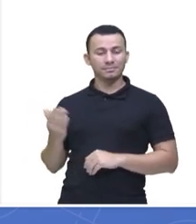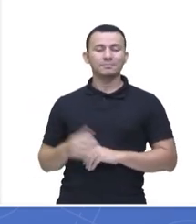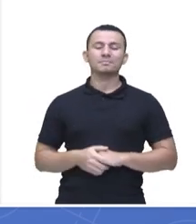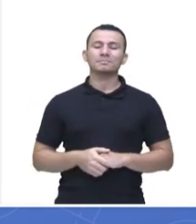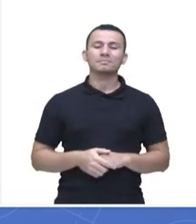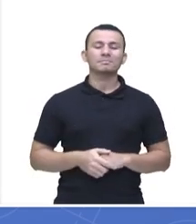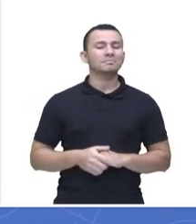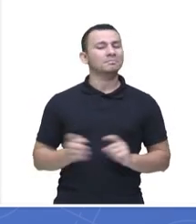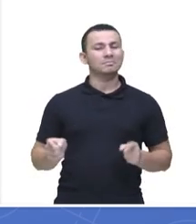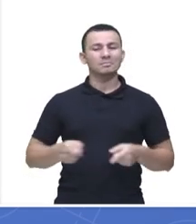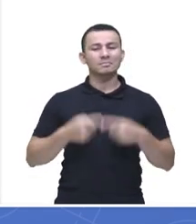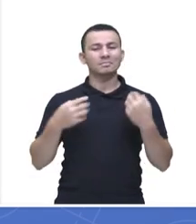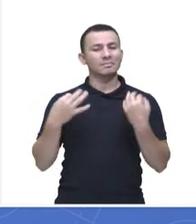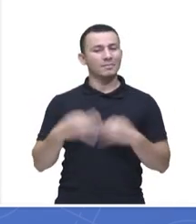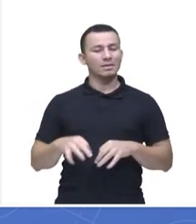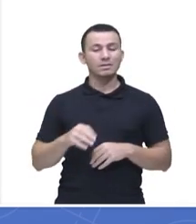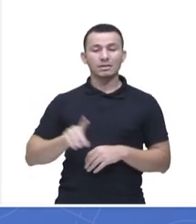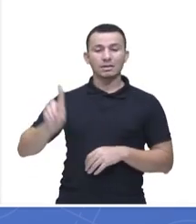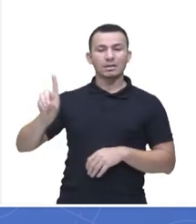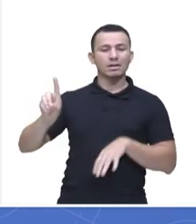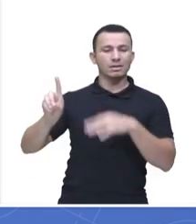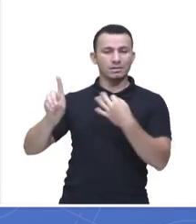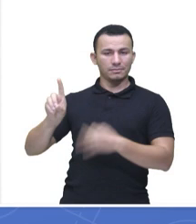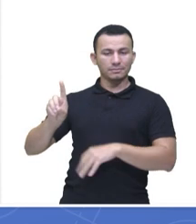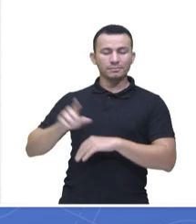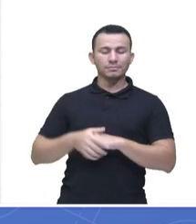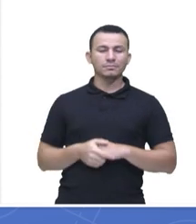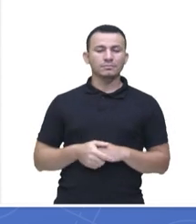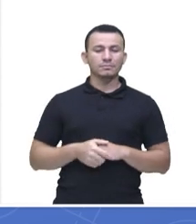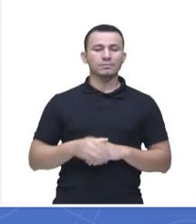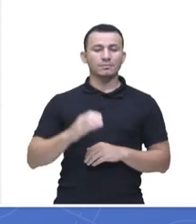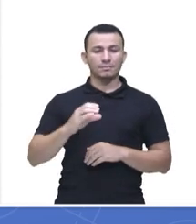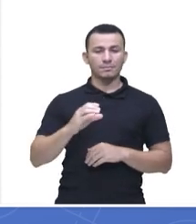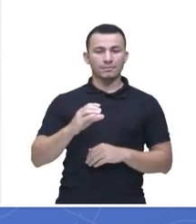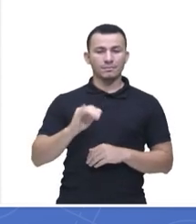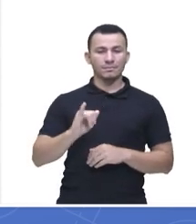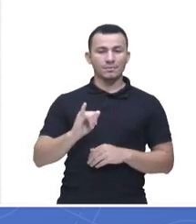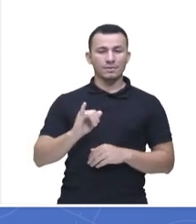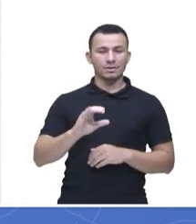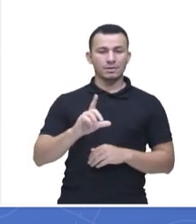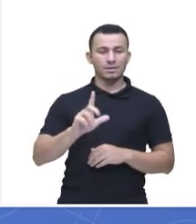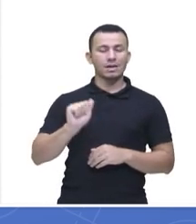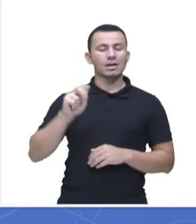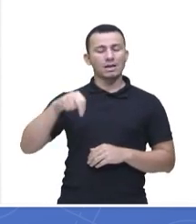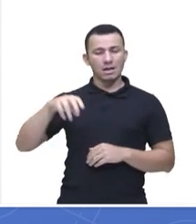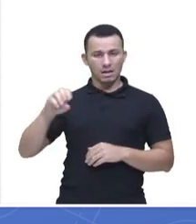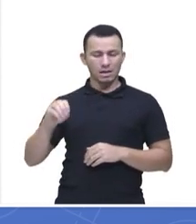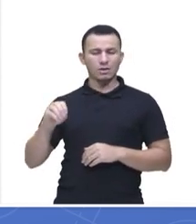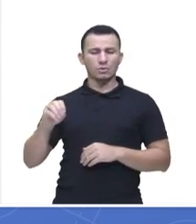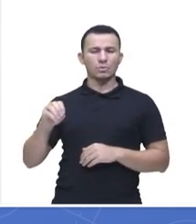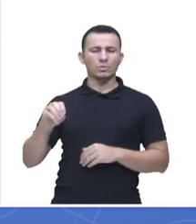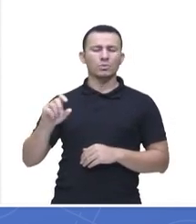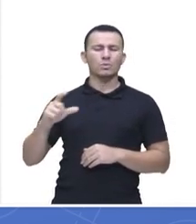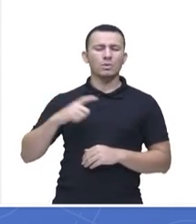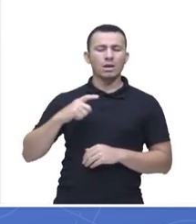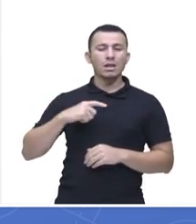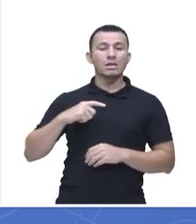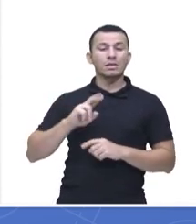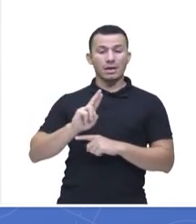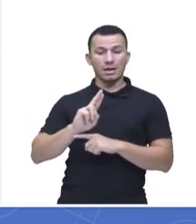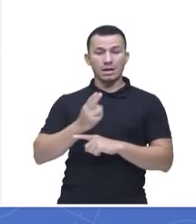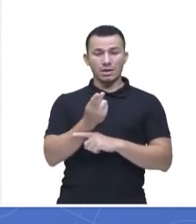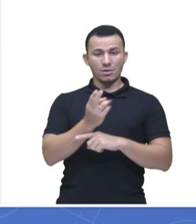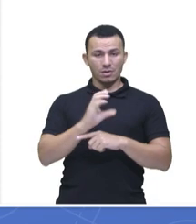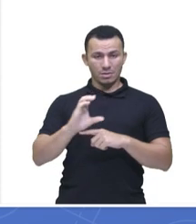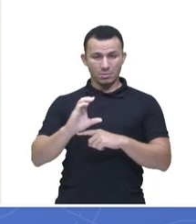realmente é a letra D, né? É um ciclano, tá bom? Os ciclanos são hidrocarbonetos,